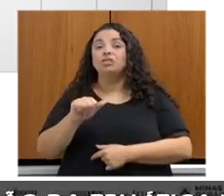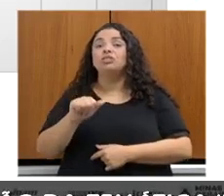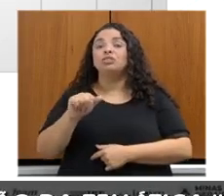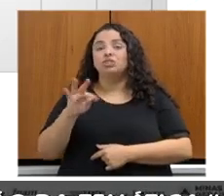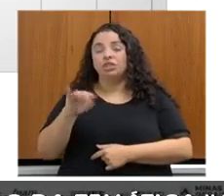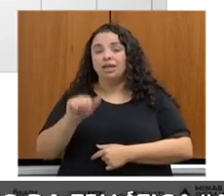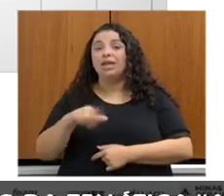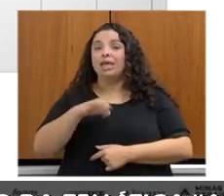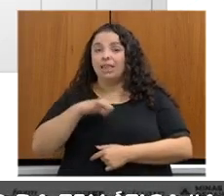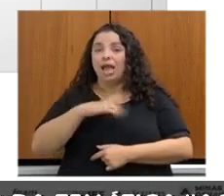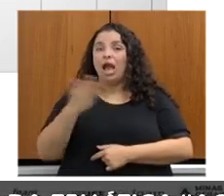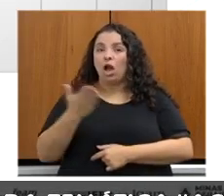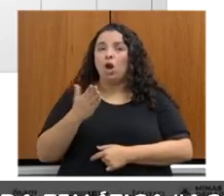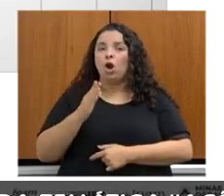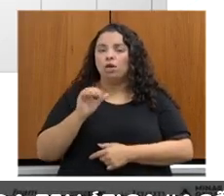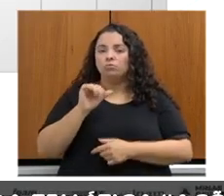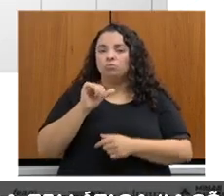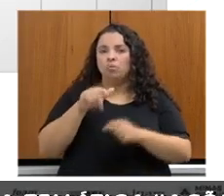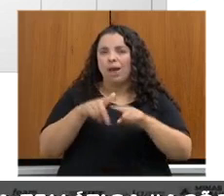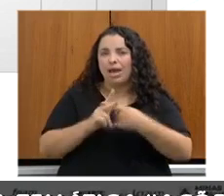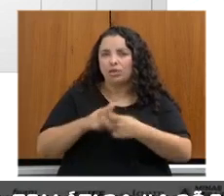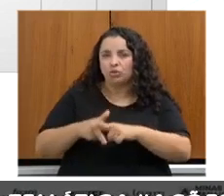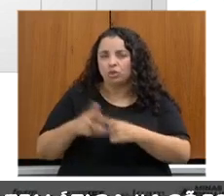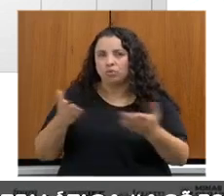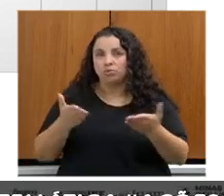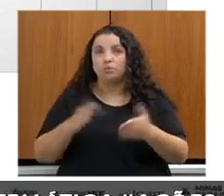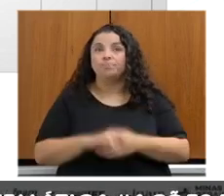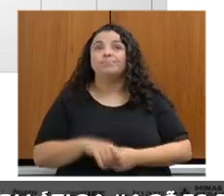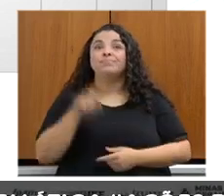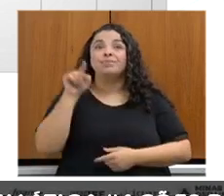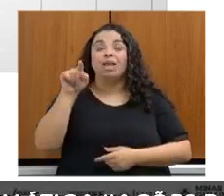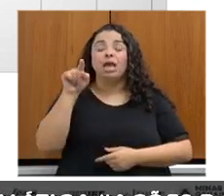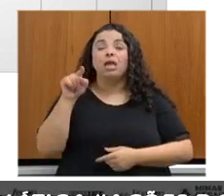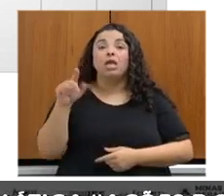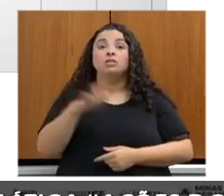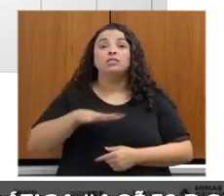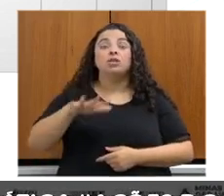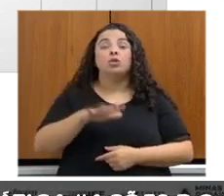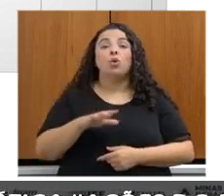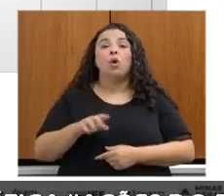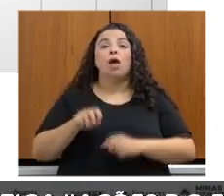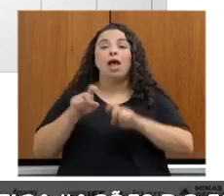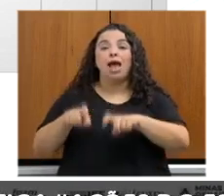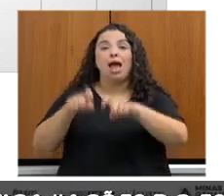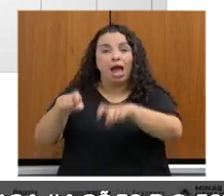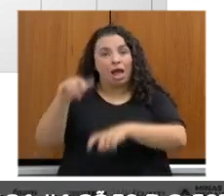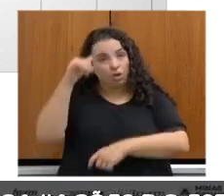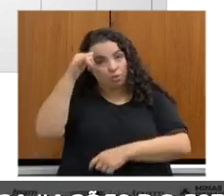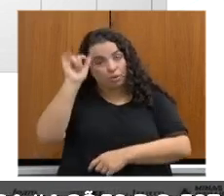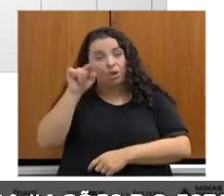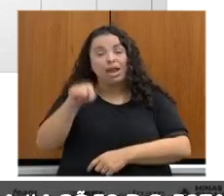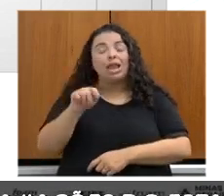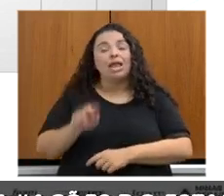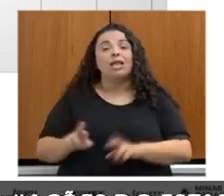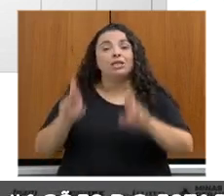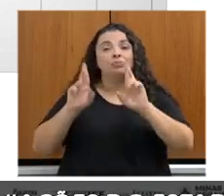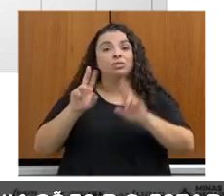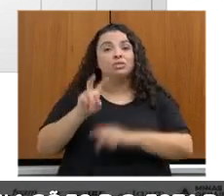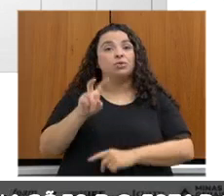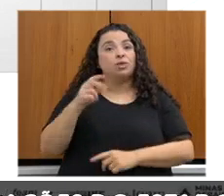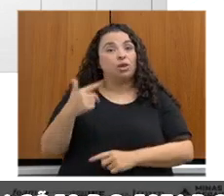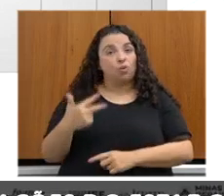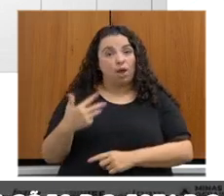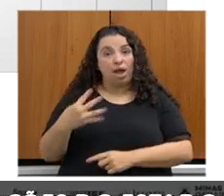E aqui eu destaco o tema agropecuário, o setor agropecuário, como responsável por 54% das emissões,